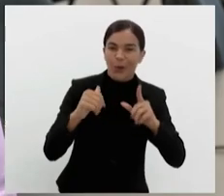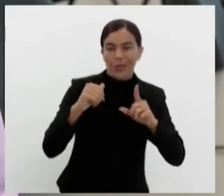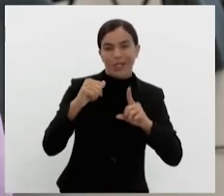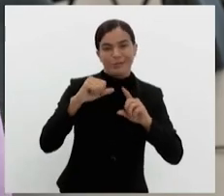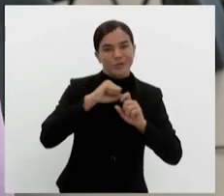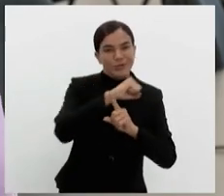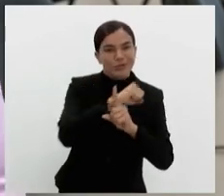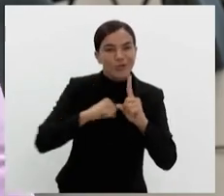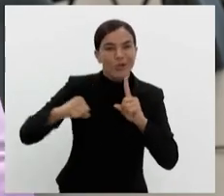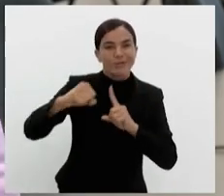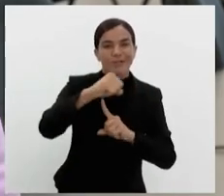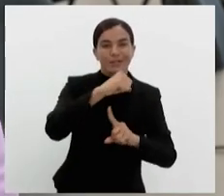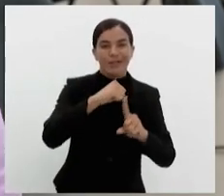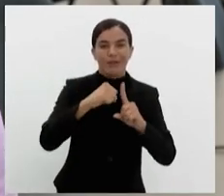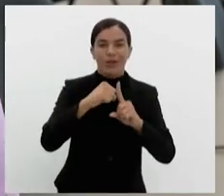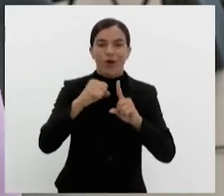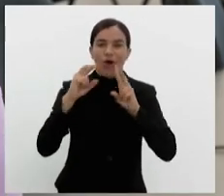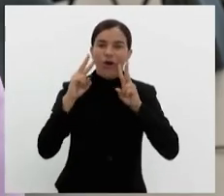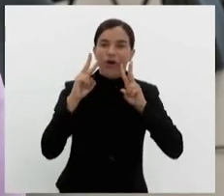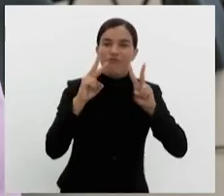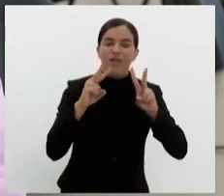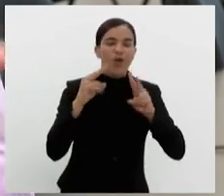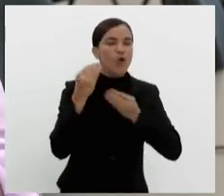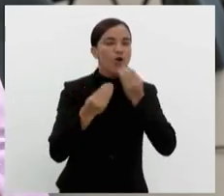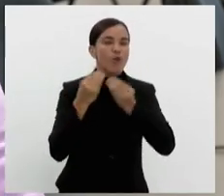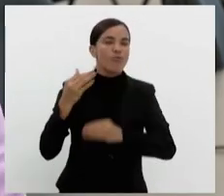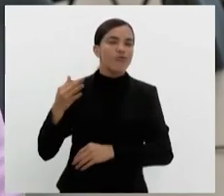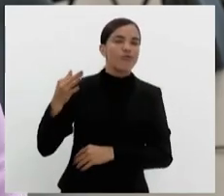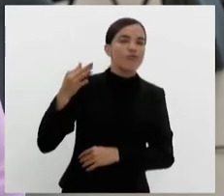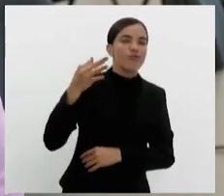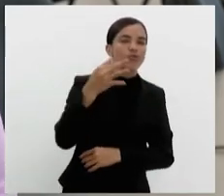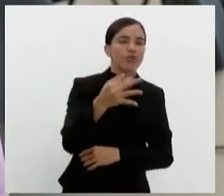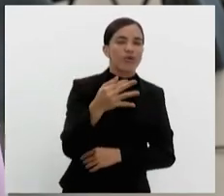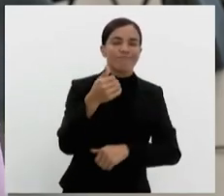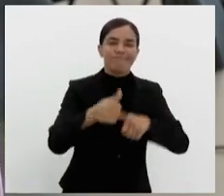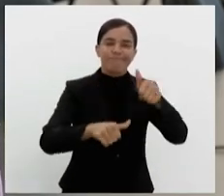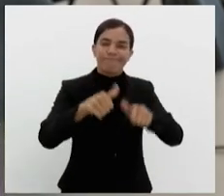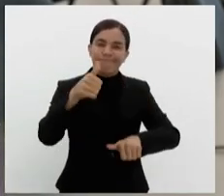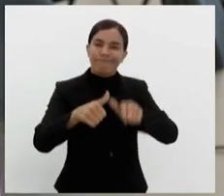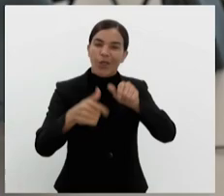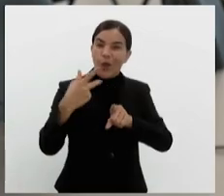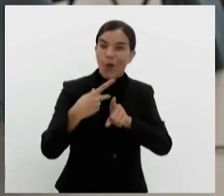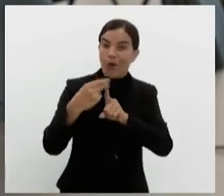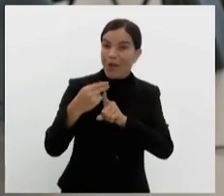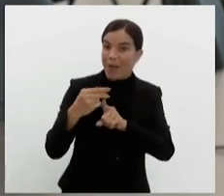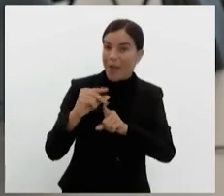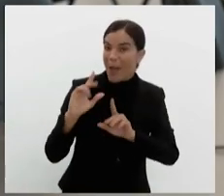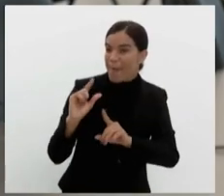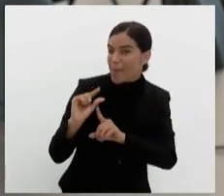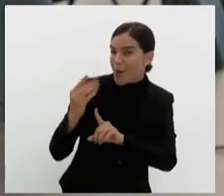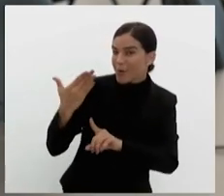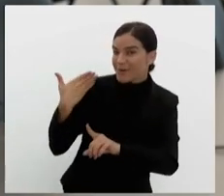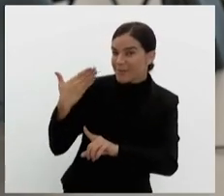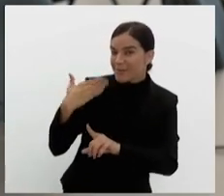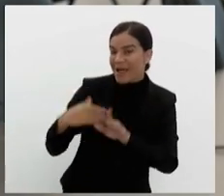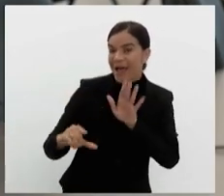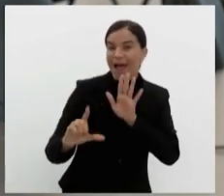para que a gente possa olhar para o futuro avaliando as conquistas. Comemoramos há pouco tempo a